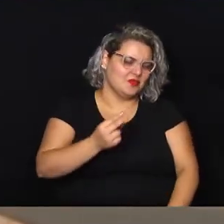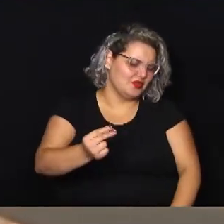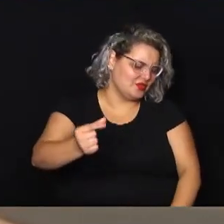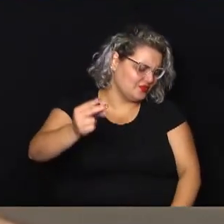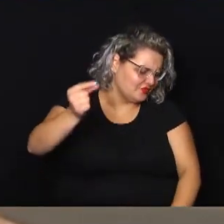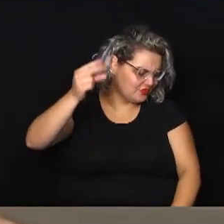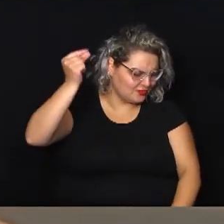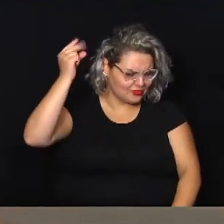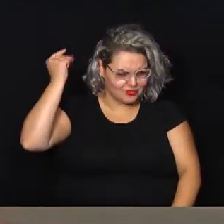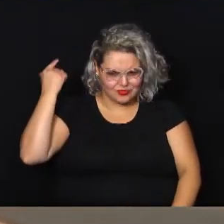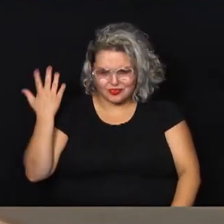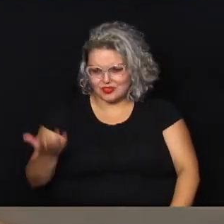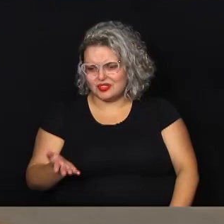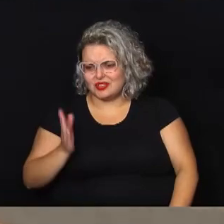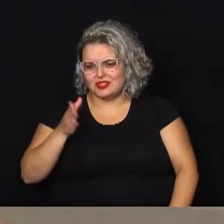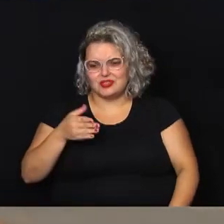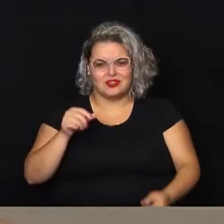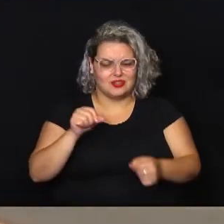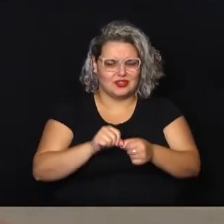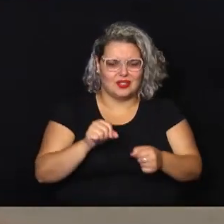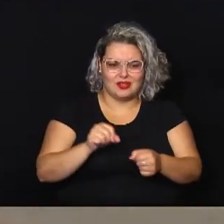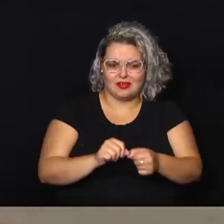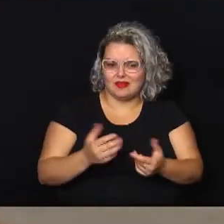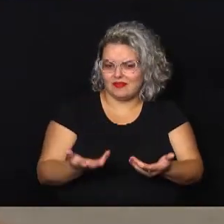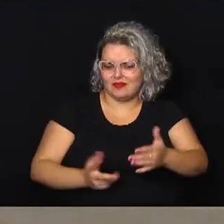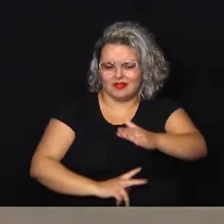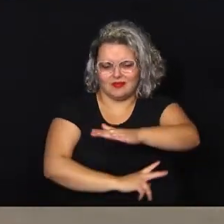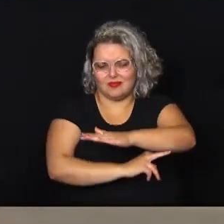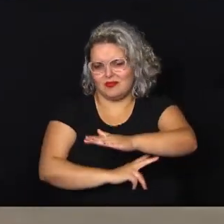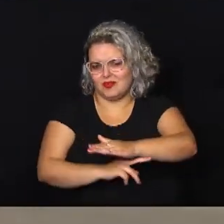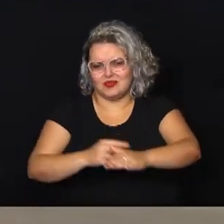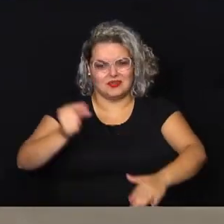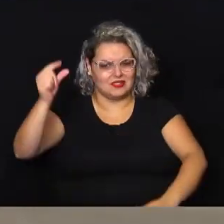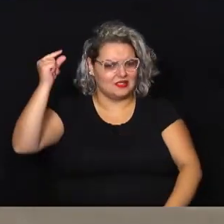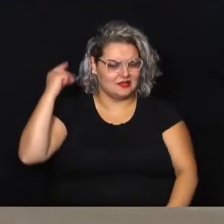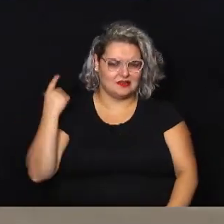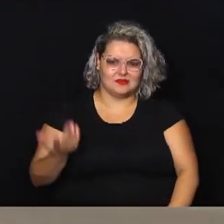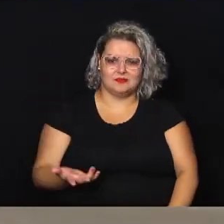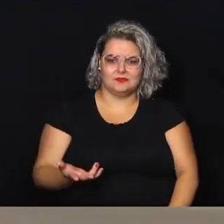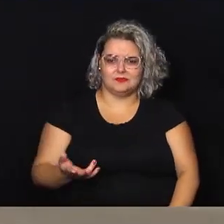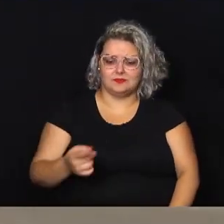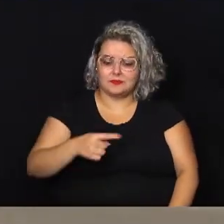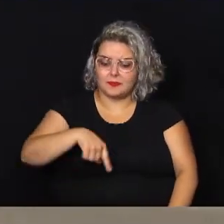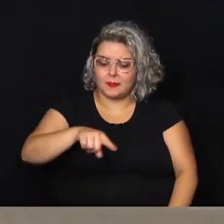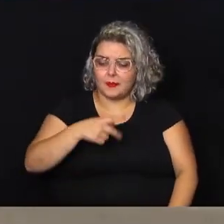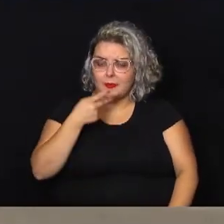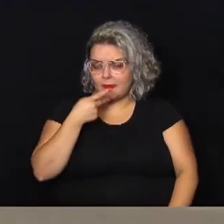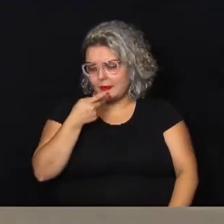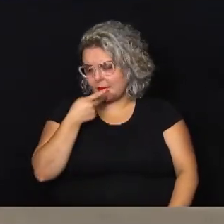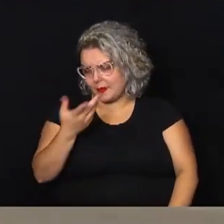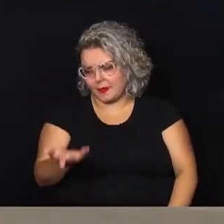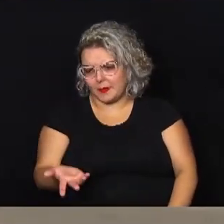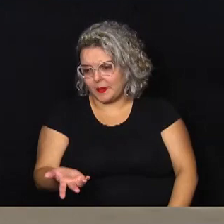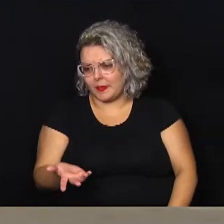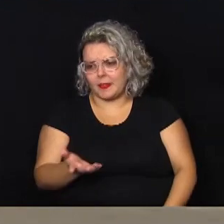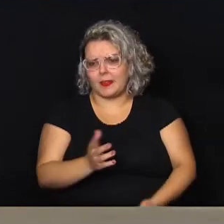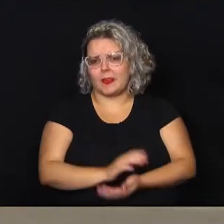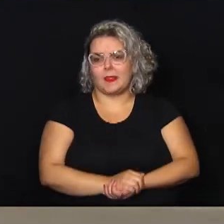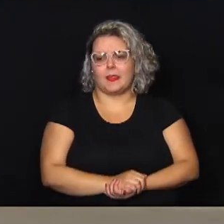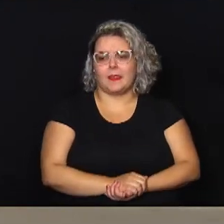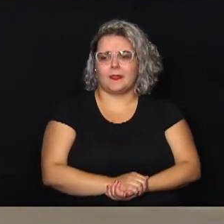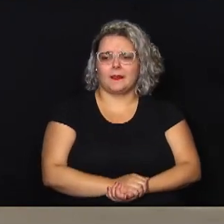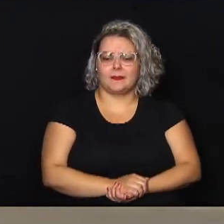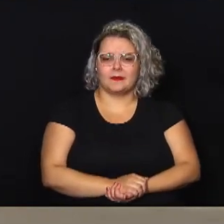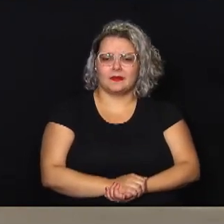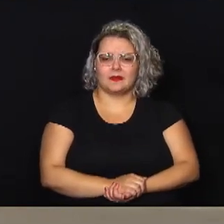cara. Isso daí já era para ter feito a ponte, porque eles falam que isso daí é